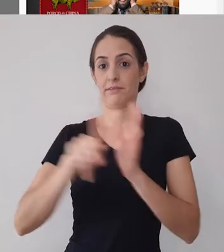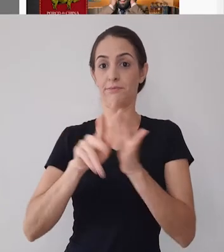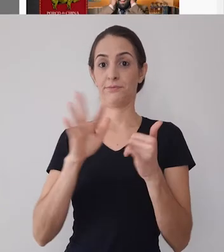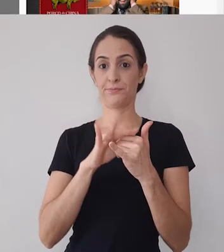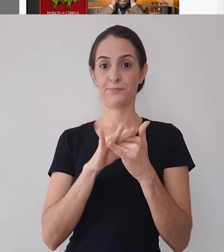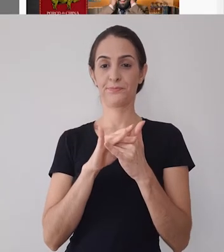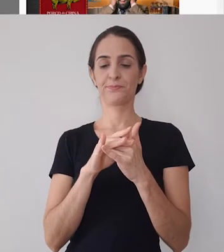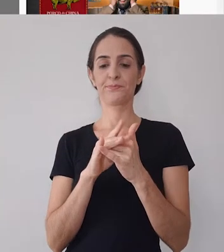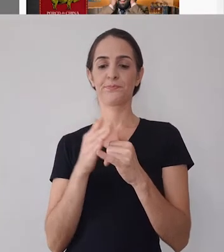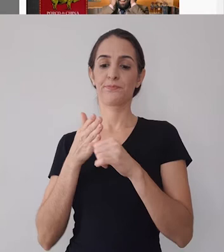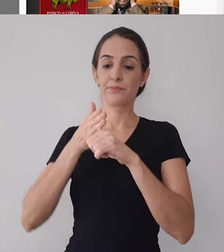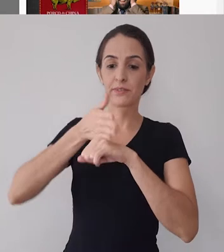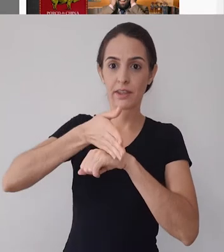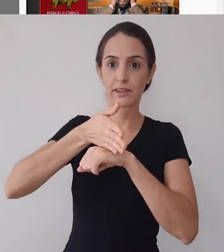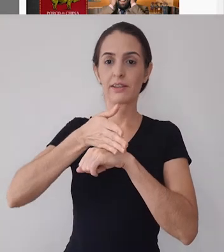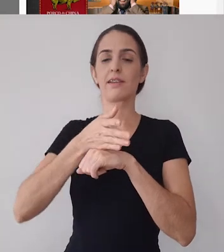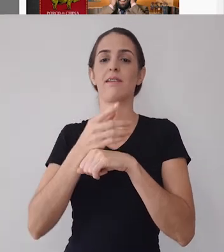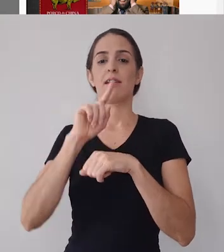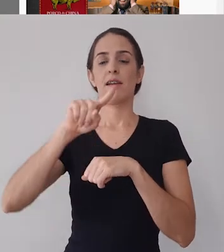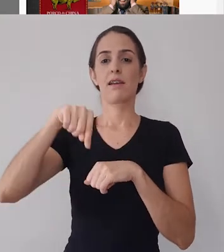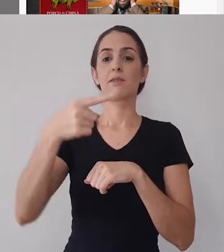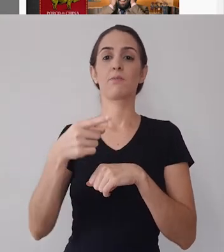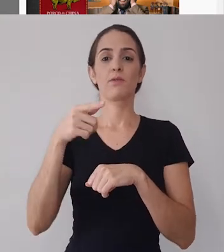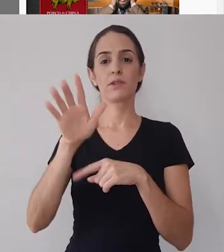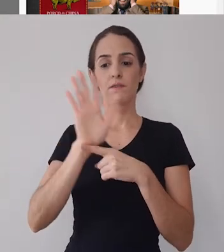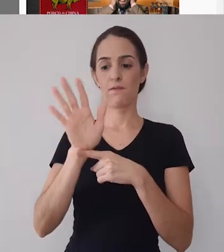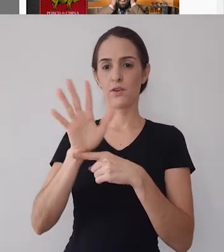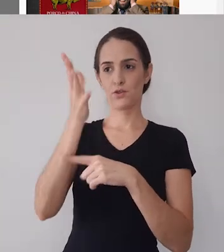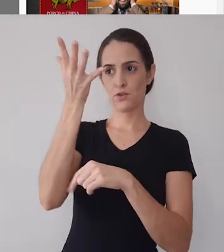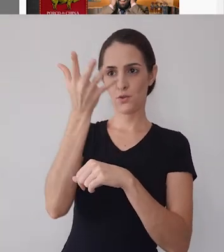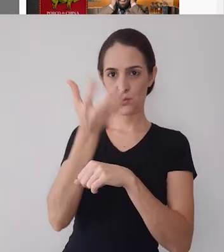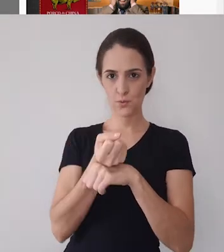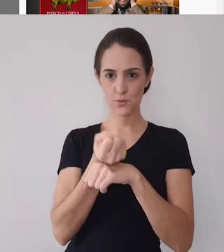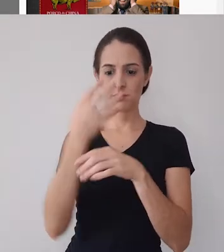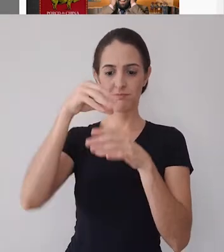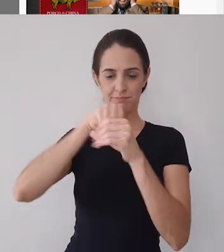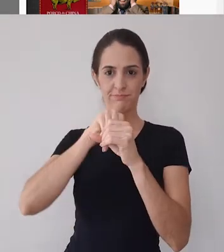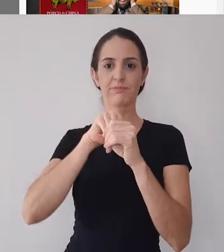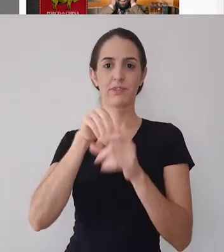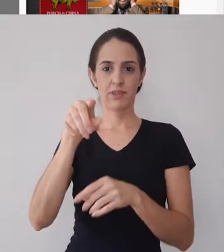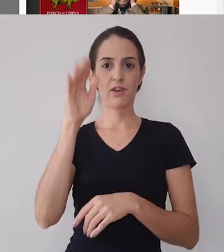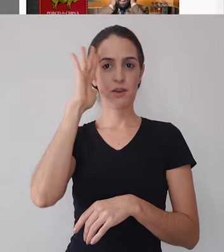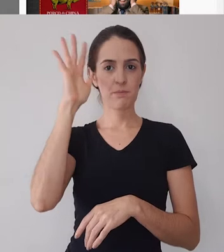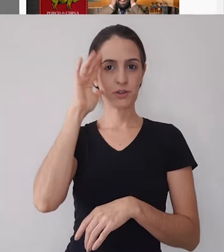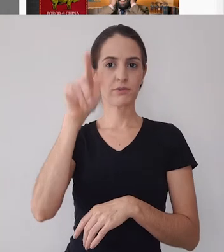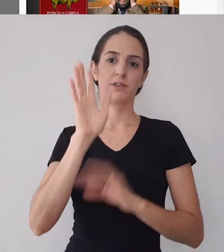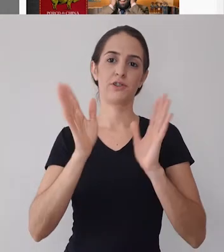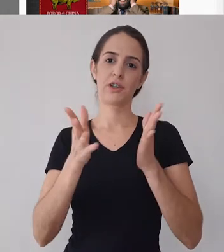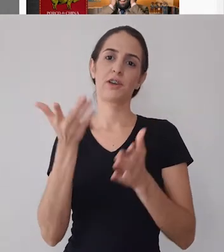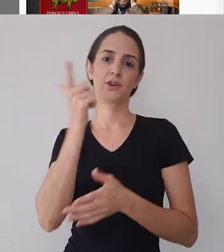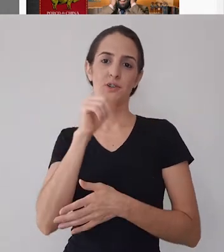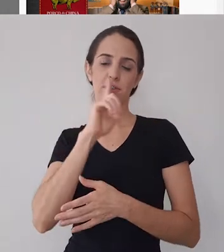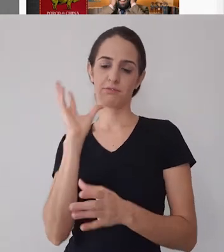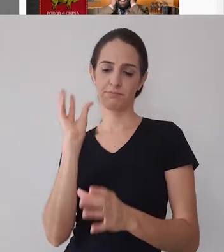certo e dentro do seu canal do youtube você após subir o seu vídeo claro é imaginando